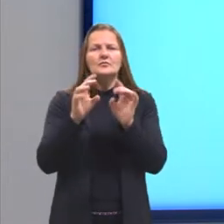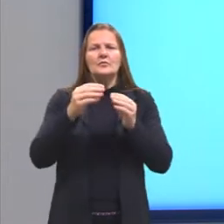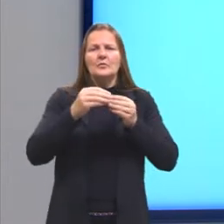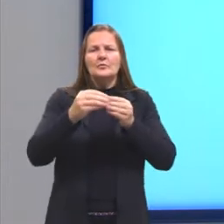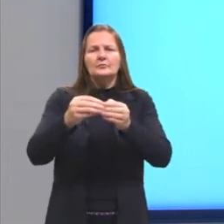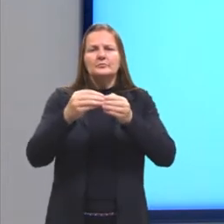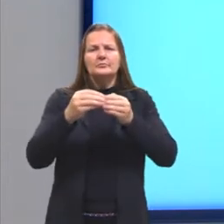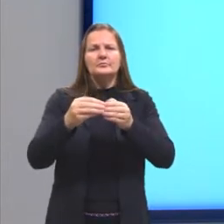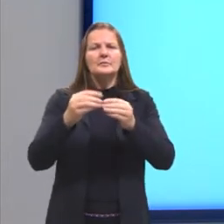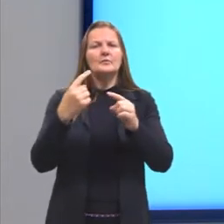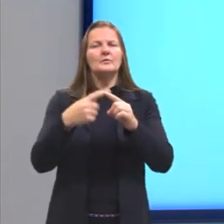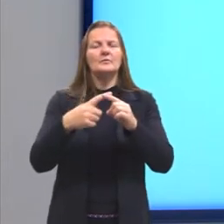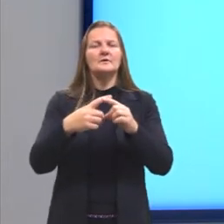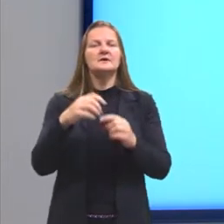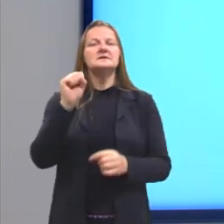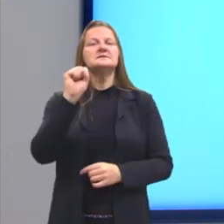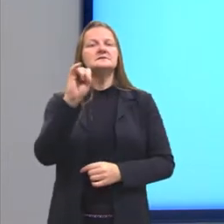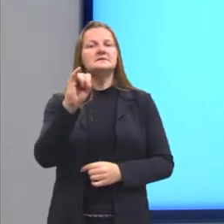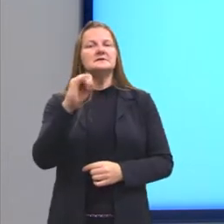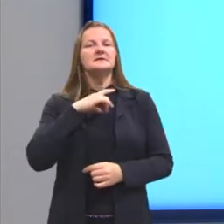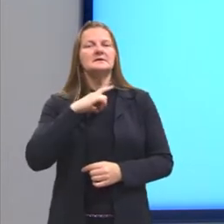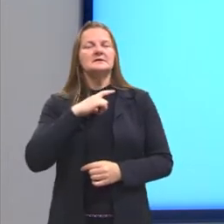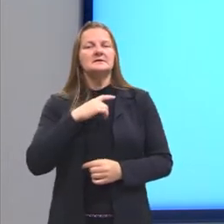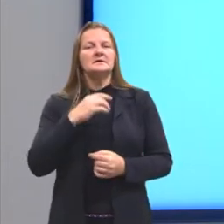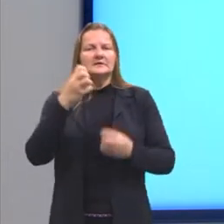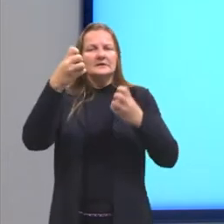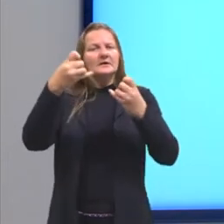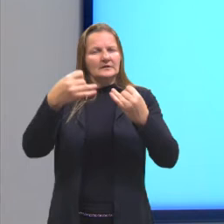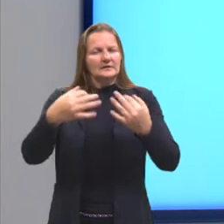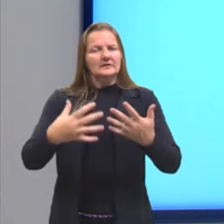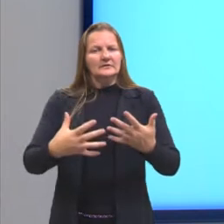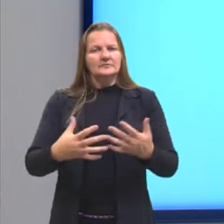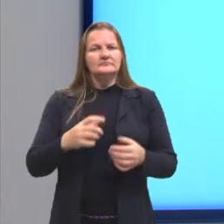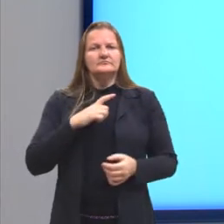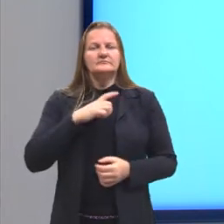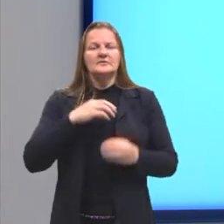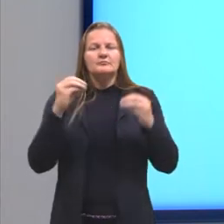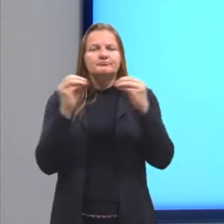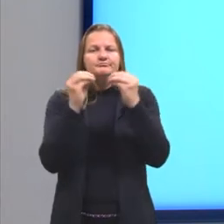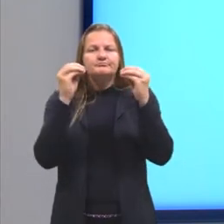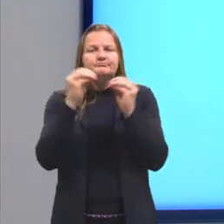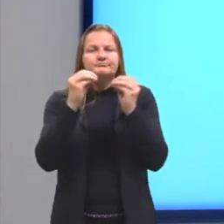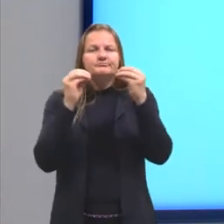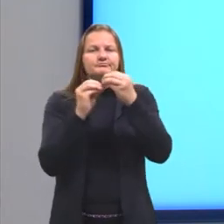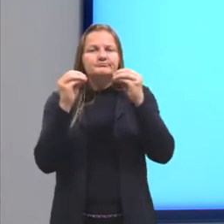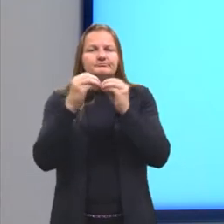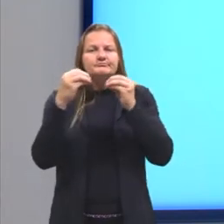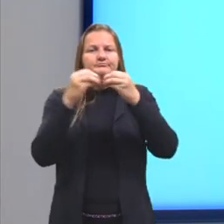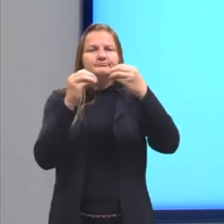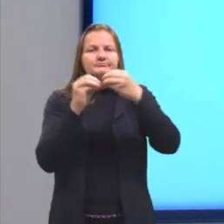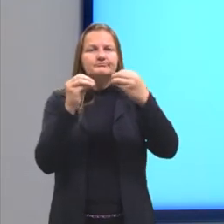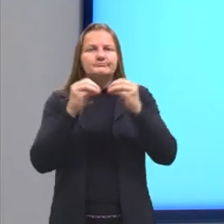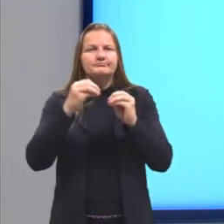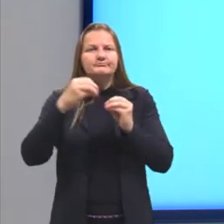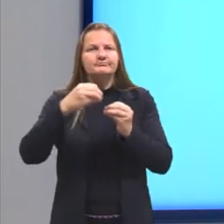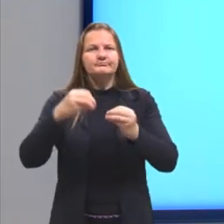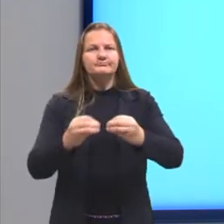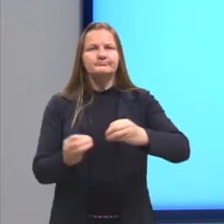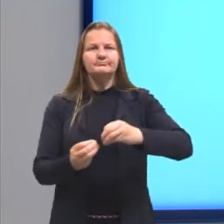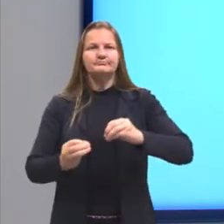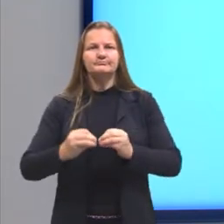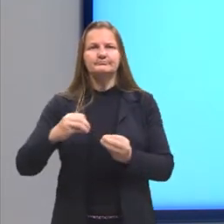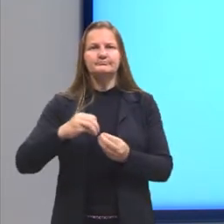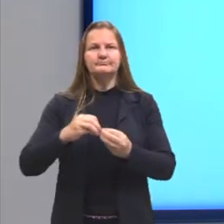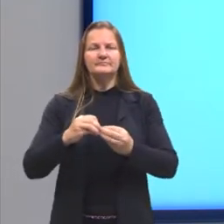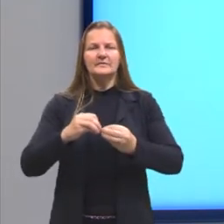ocorrer, porque se pegar, a grosso modo falando, tá? Se essa batida, né? Entre as colisões, entre as partículas, ela